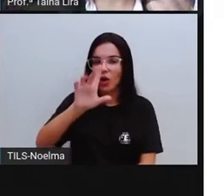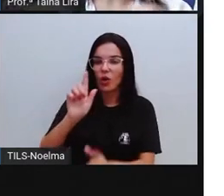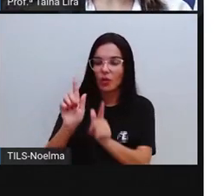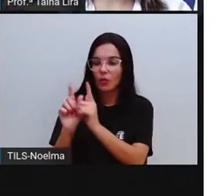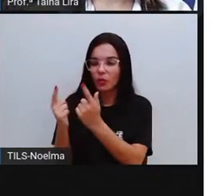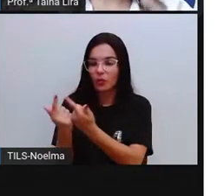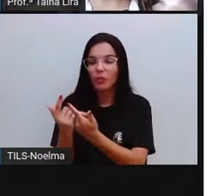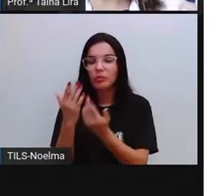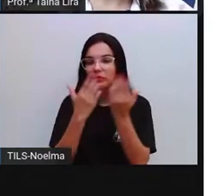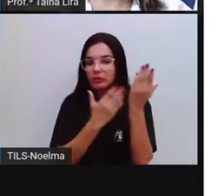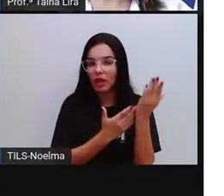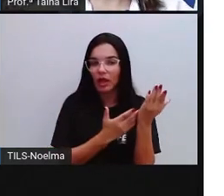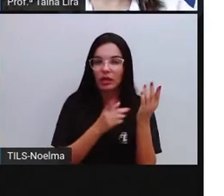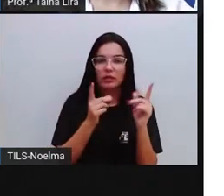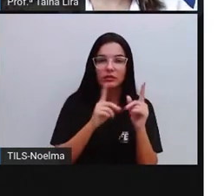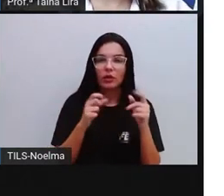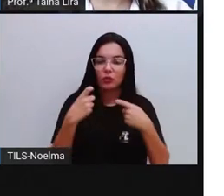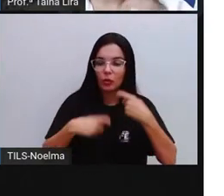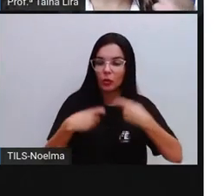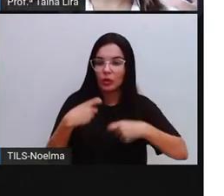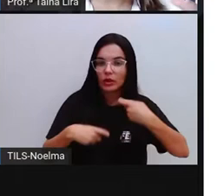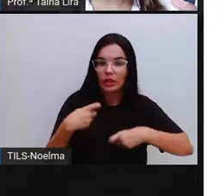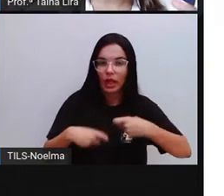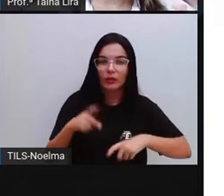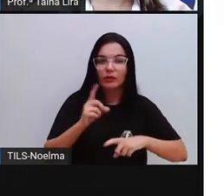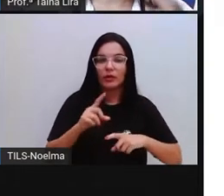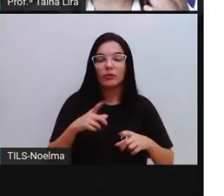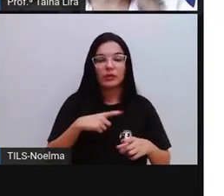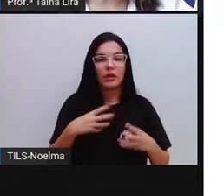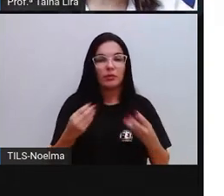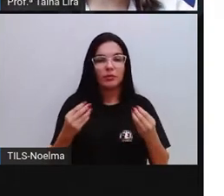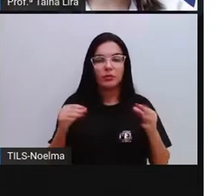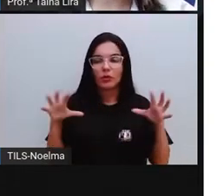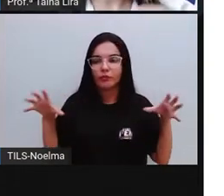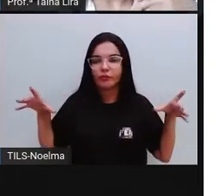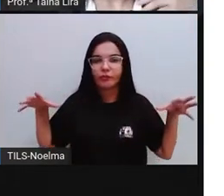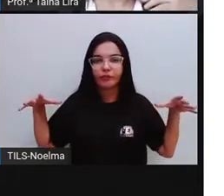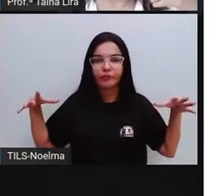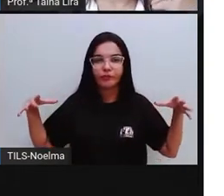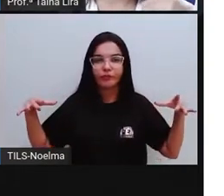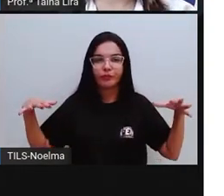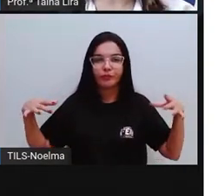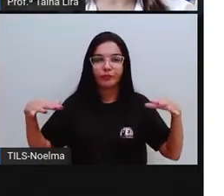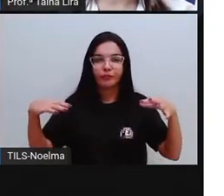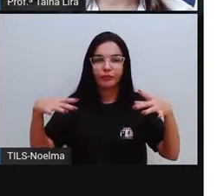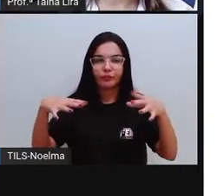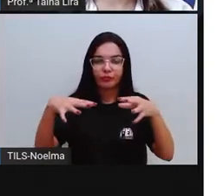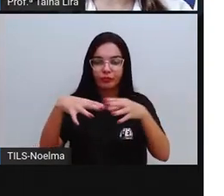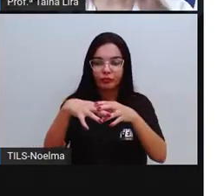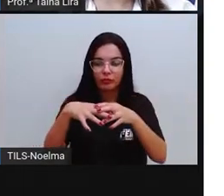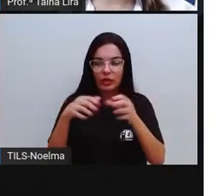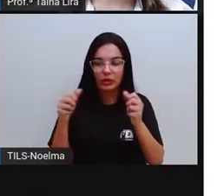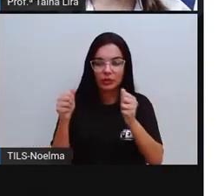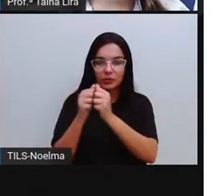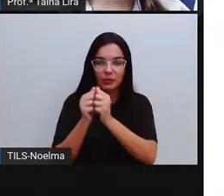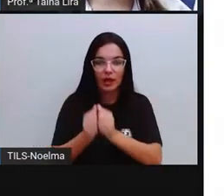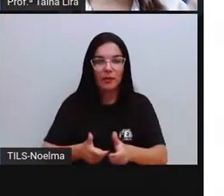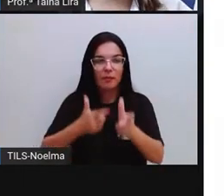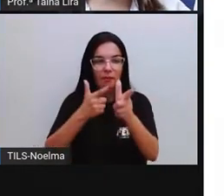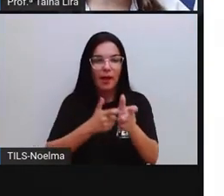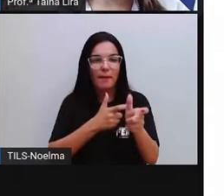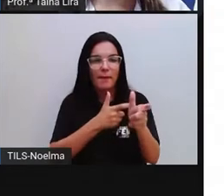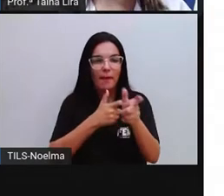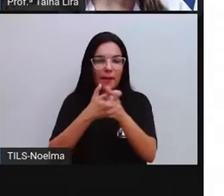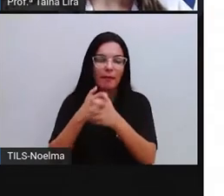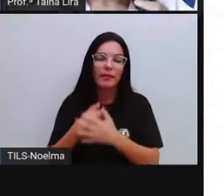indígenas tamoios que lutaram, ali foram vários, é, tupiniquins, o, o, o, o, o, o, enfim, vários,